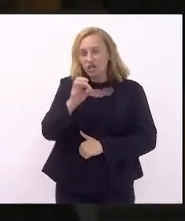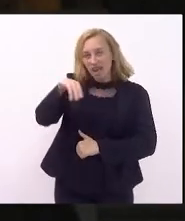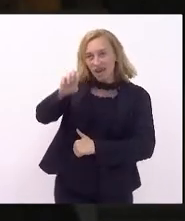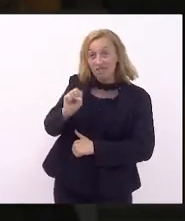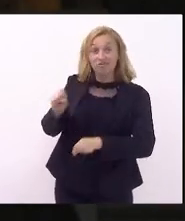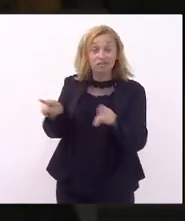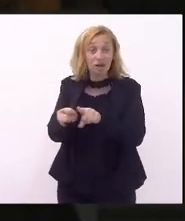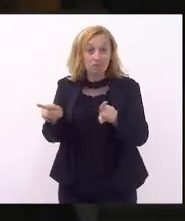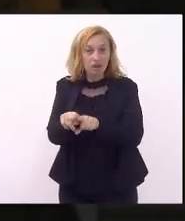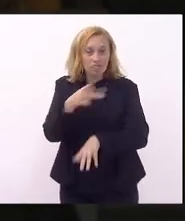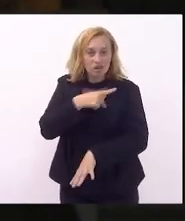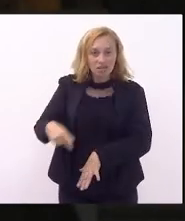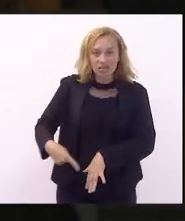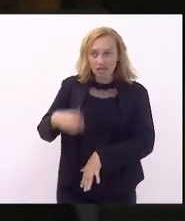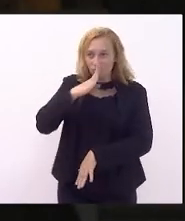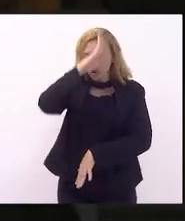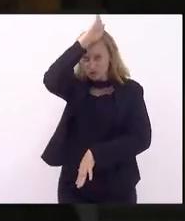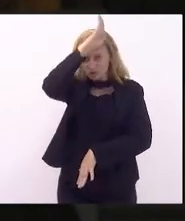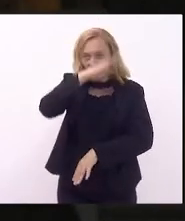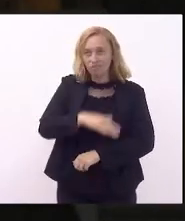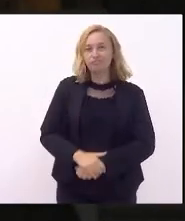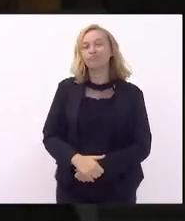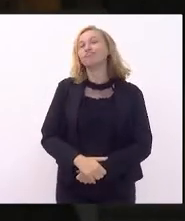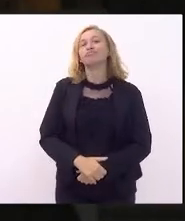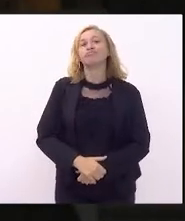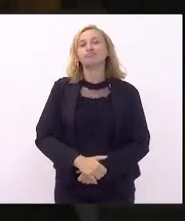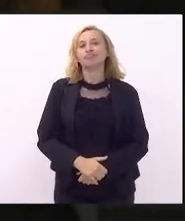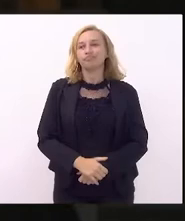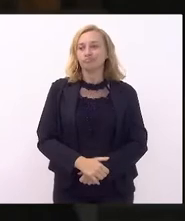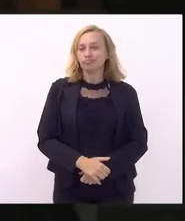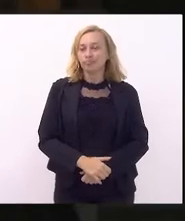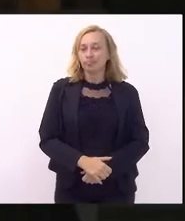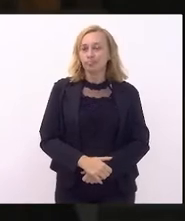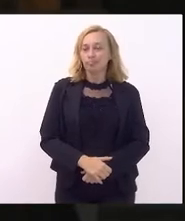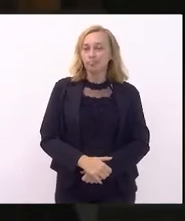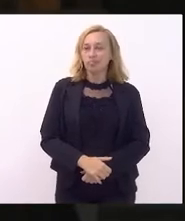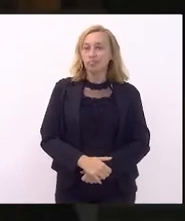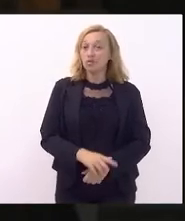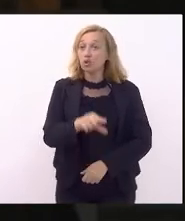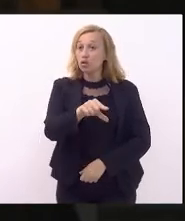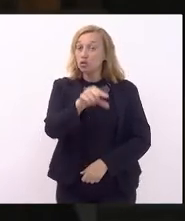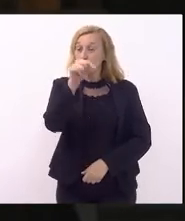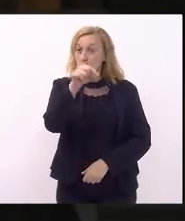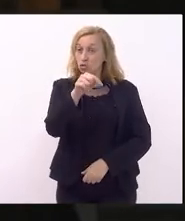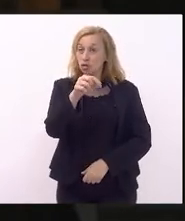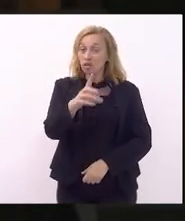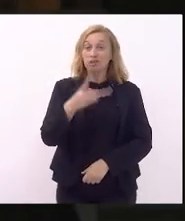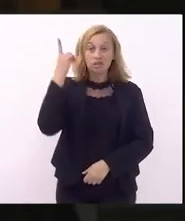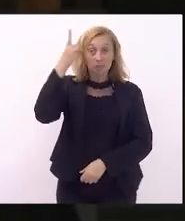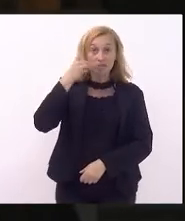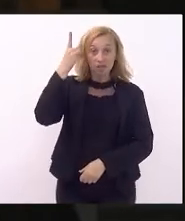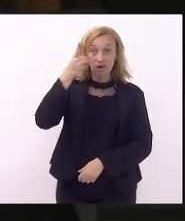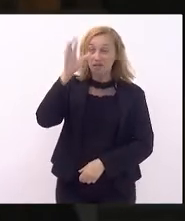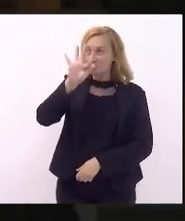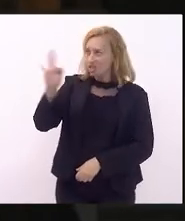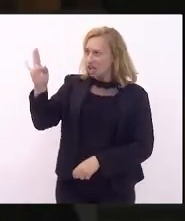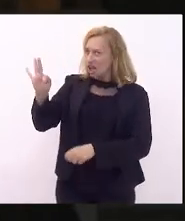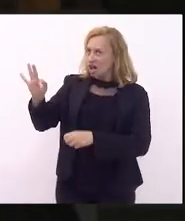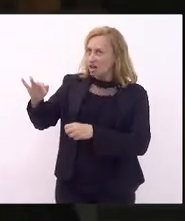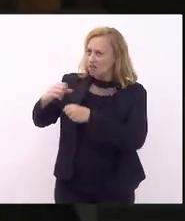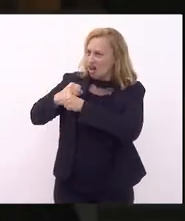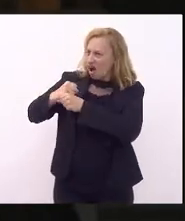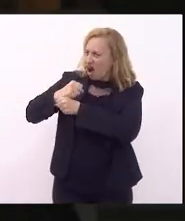presidente da República, Jair Bolsonaro, que foi eleito deputado federal por muitos